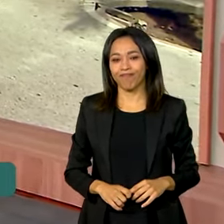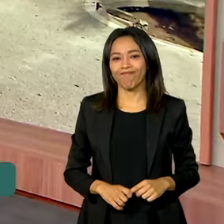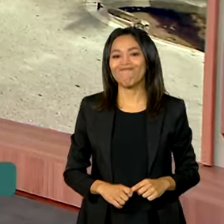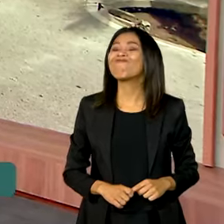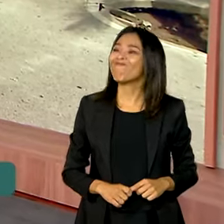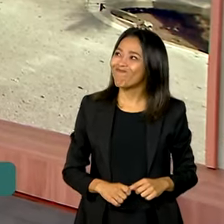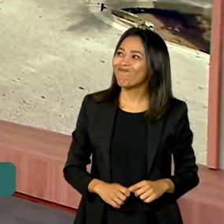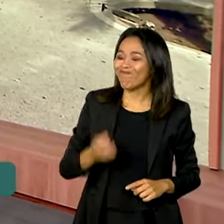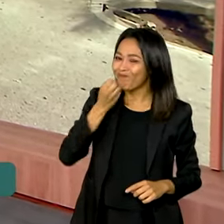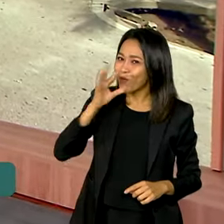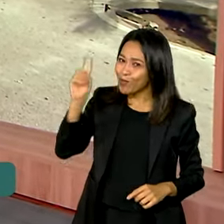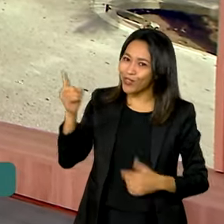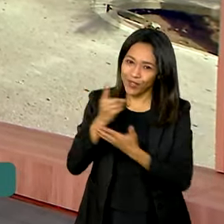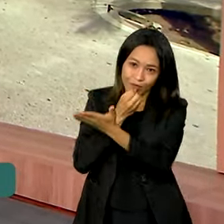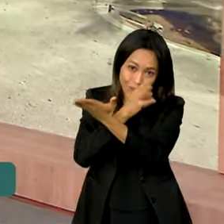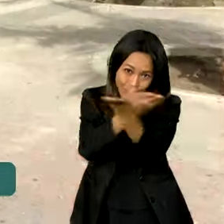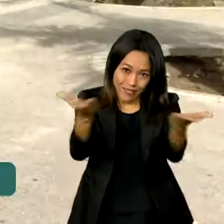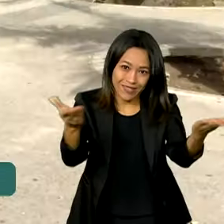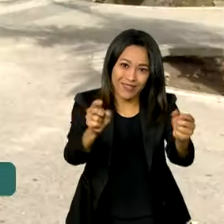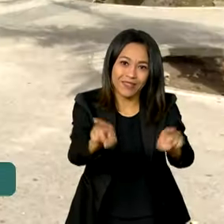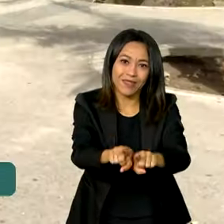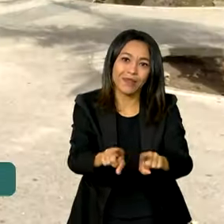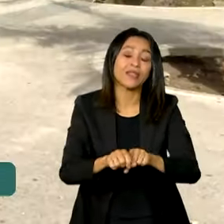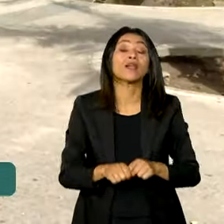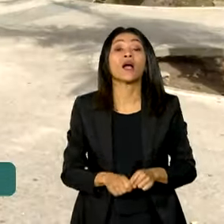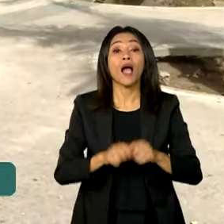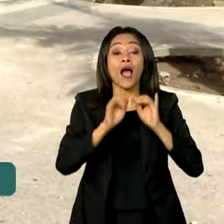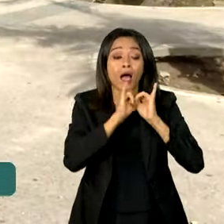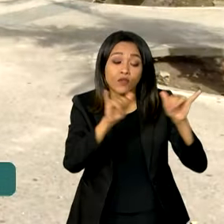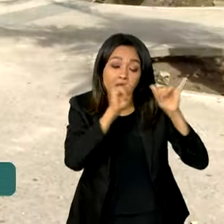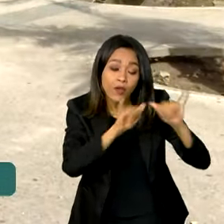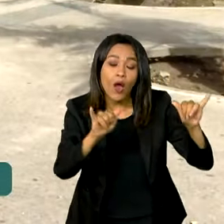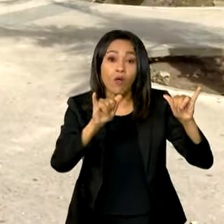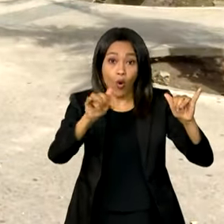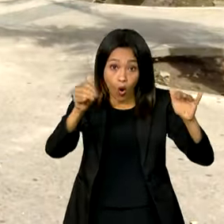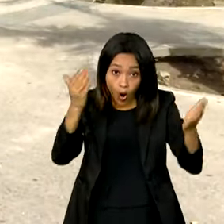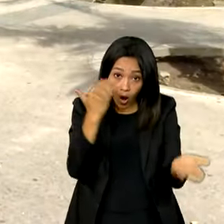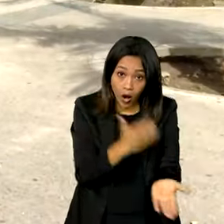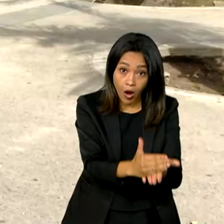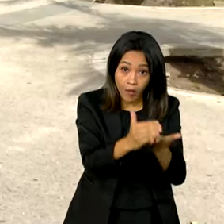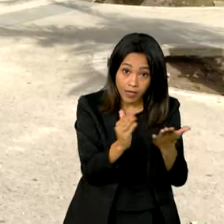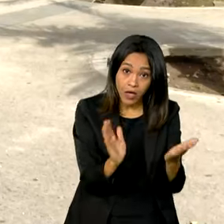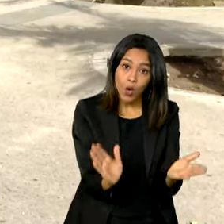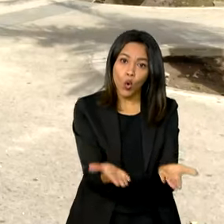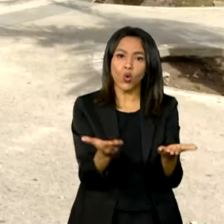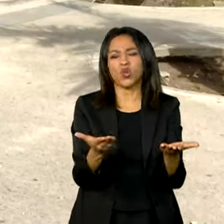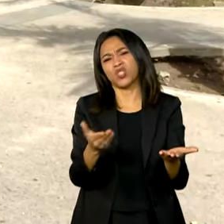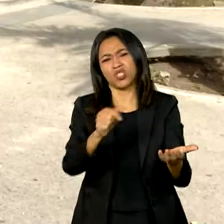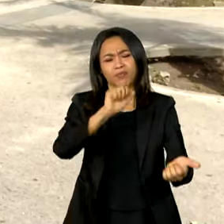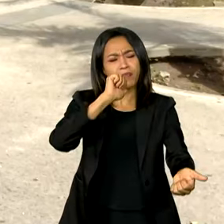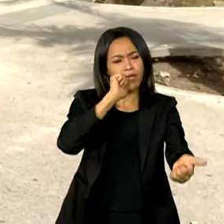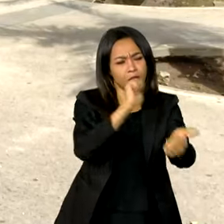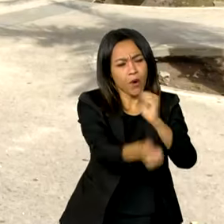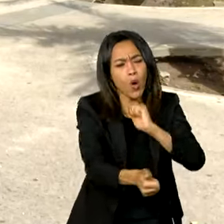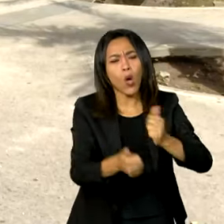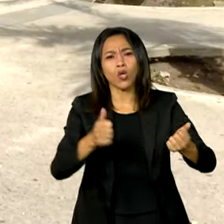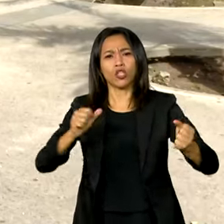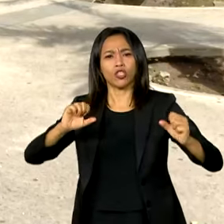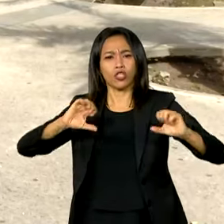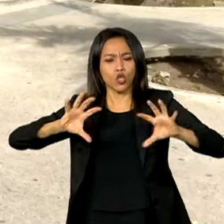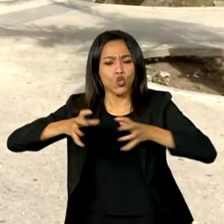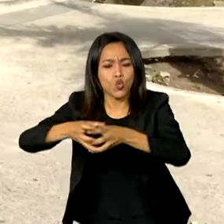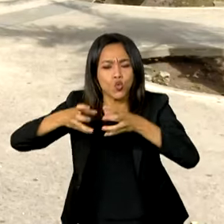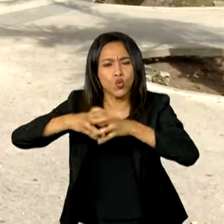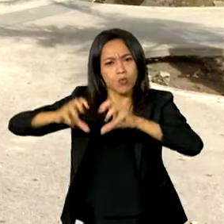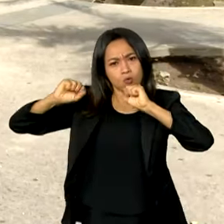Bom dia, Vanessa. Bom dia a todos. A campanha, partir de hoje, nessa campanha, atletas, clubes, torcidas, organizadas,